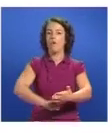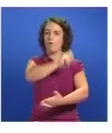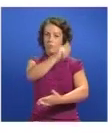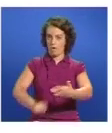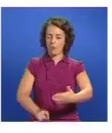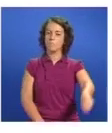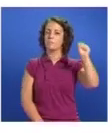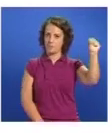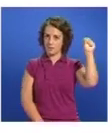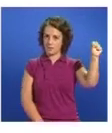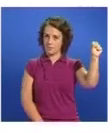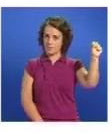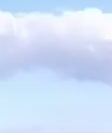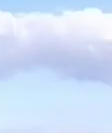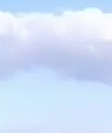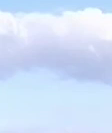Partido Socialista.